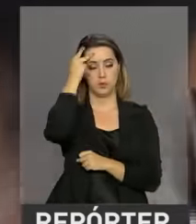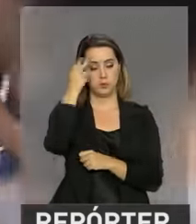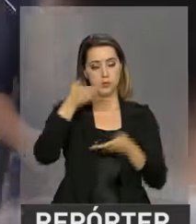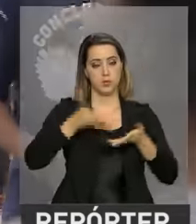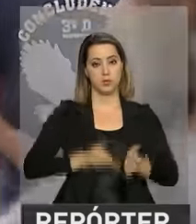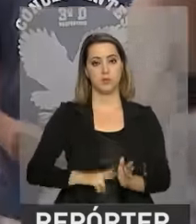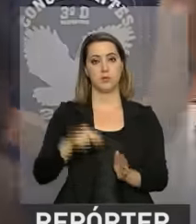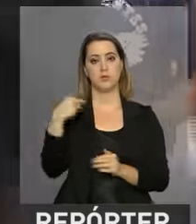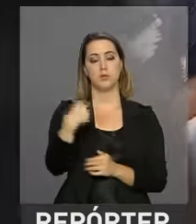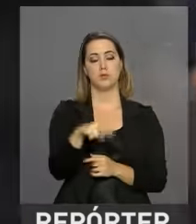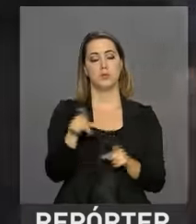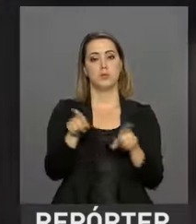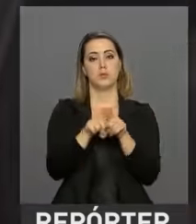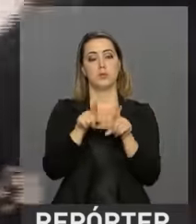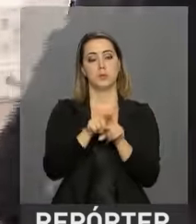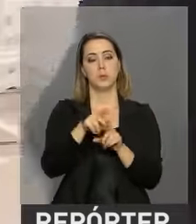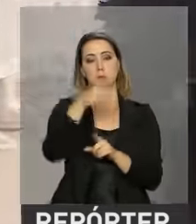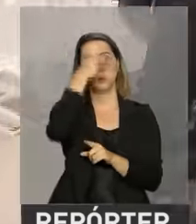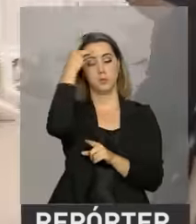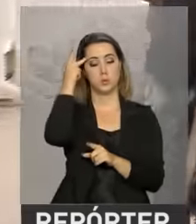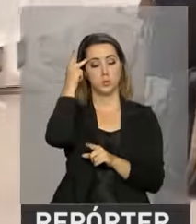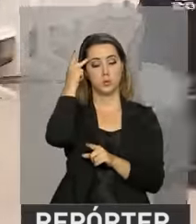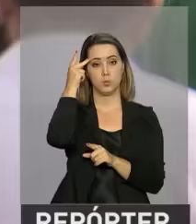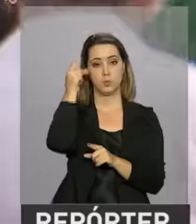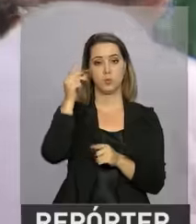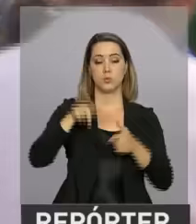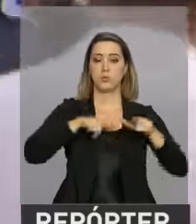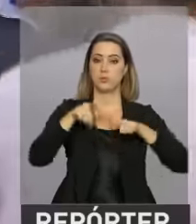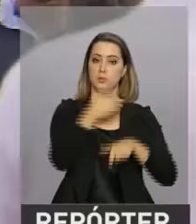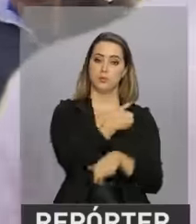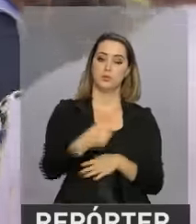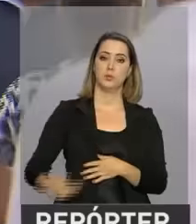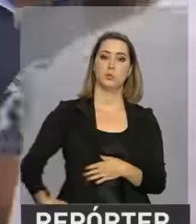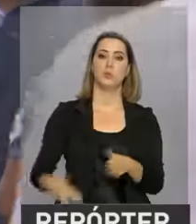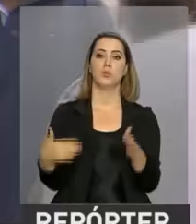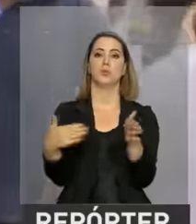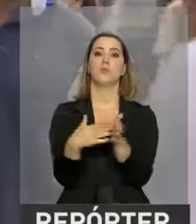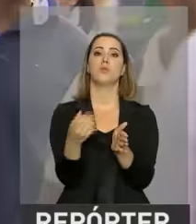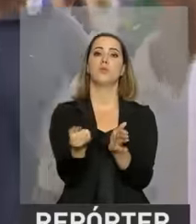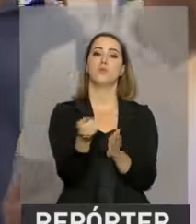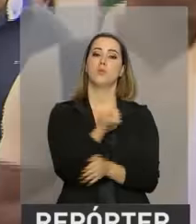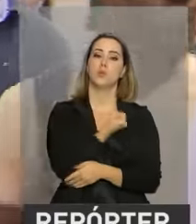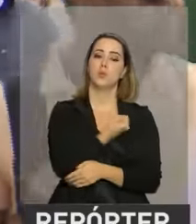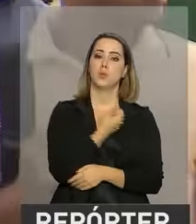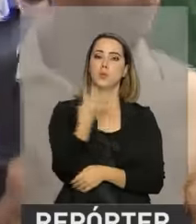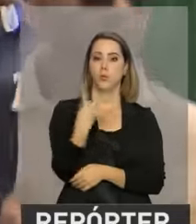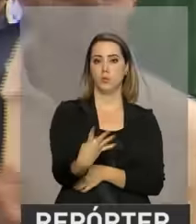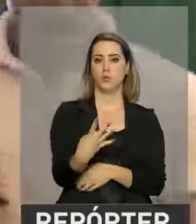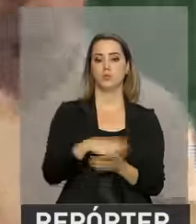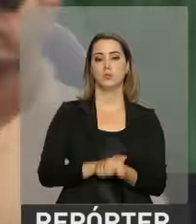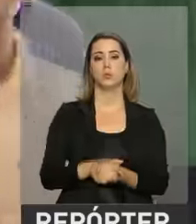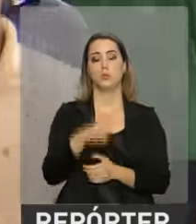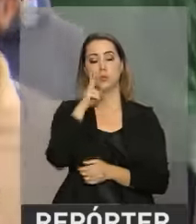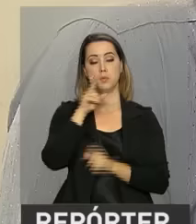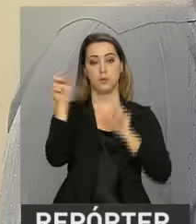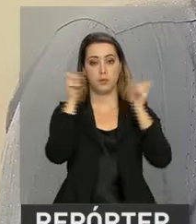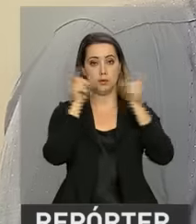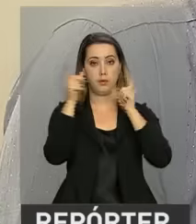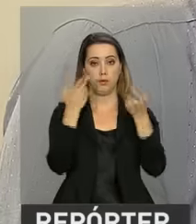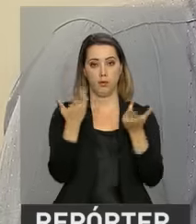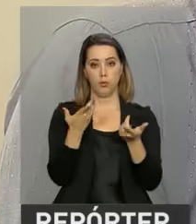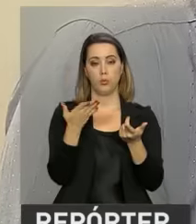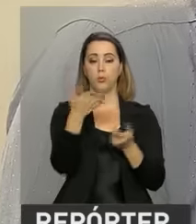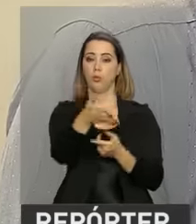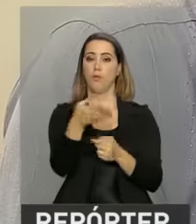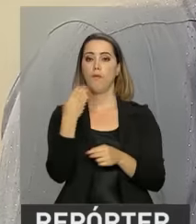e para os servidores públicos com inscrição final 4. Por isso, é importante estar atento quando for as agências bancárias sacar o dinheiro. O